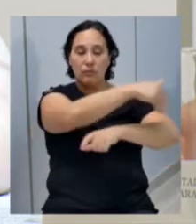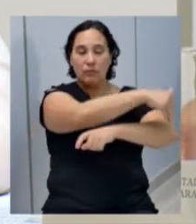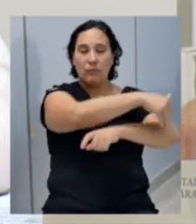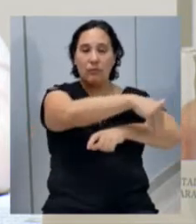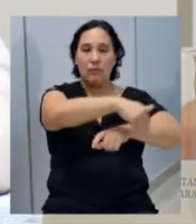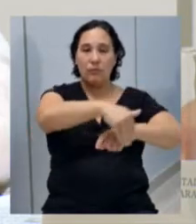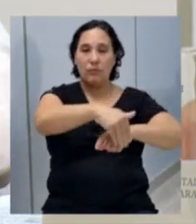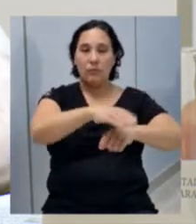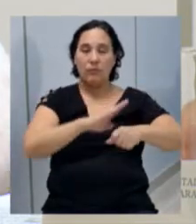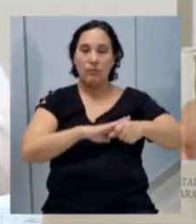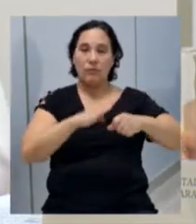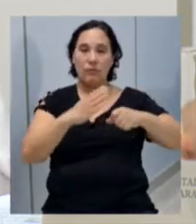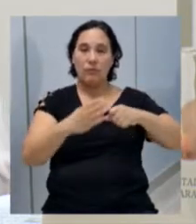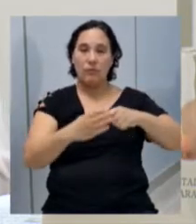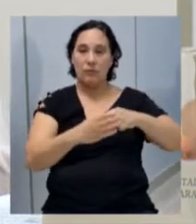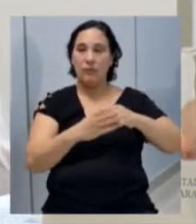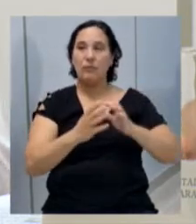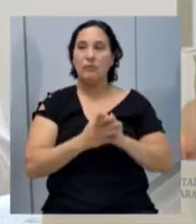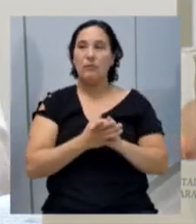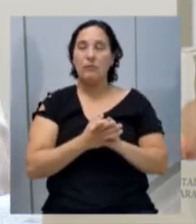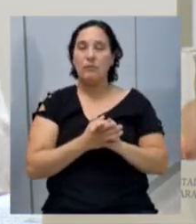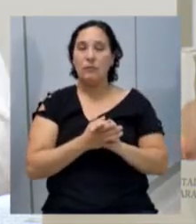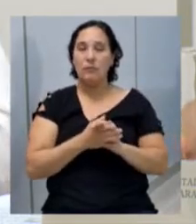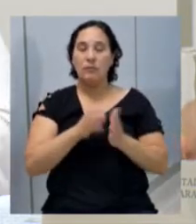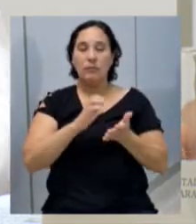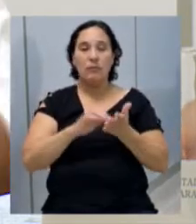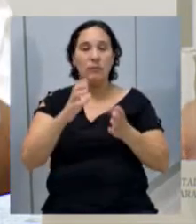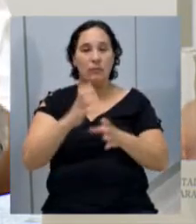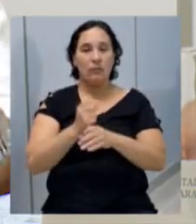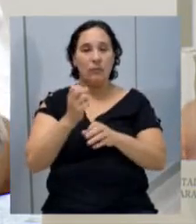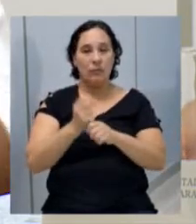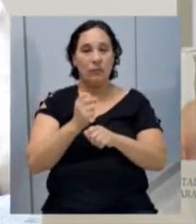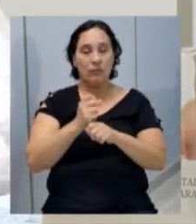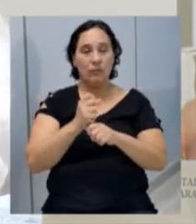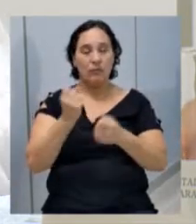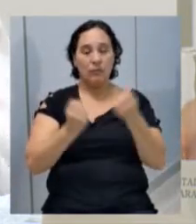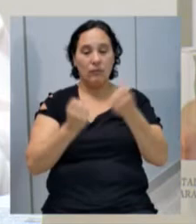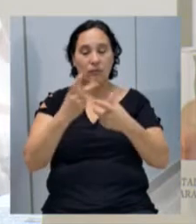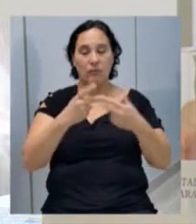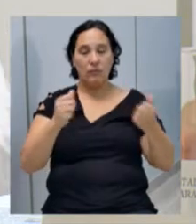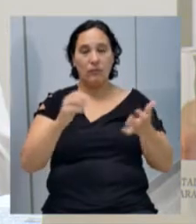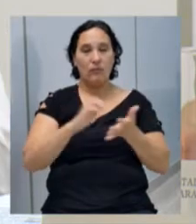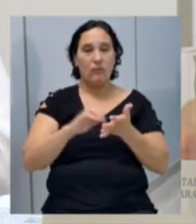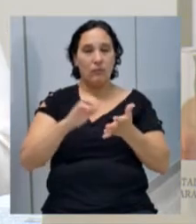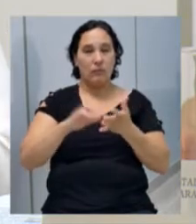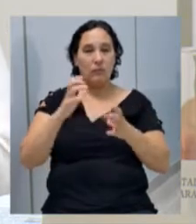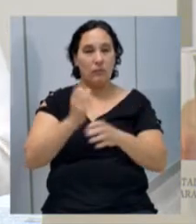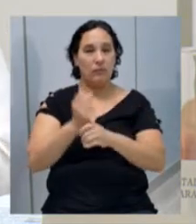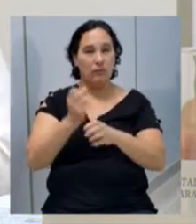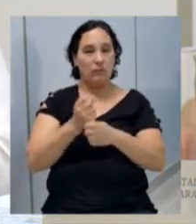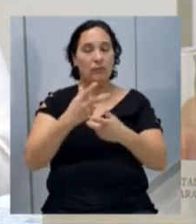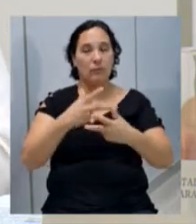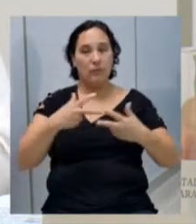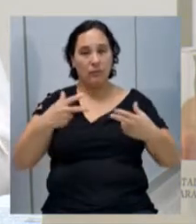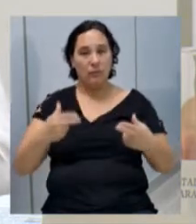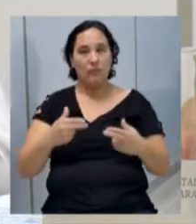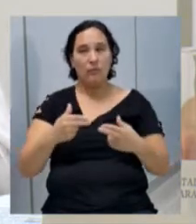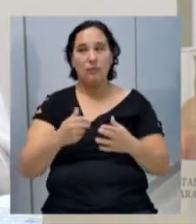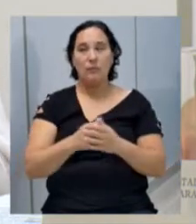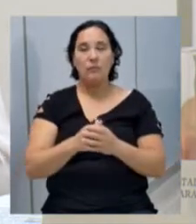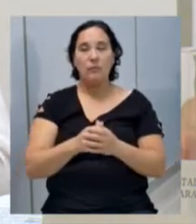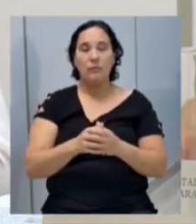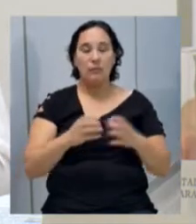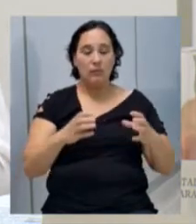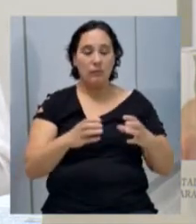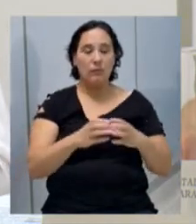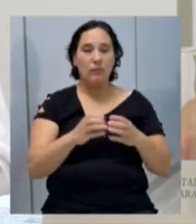Zafari, no bairro Vila Sésimo. A Secretaria de Obras e Transportes, através do